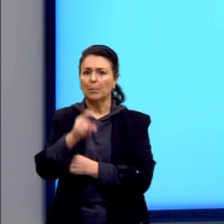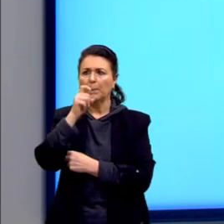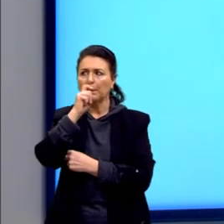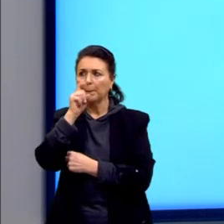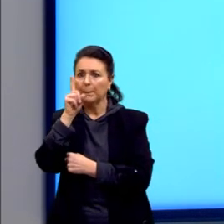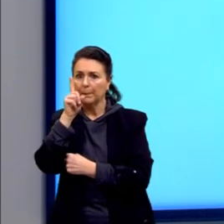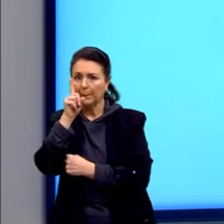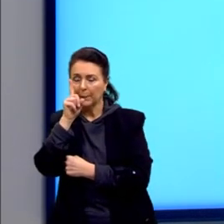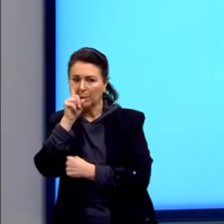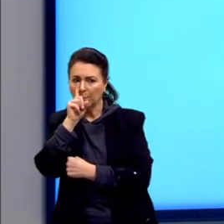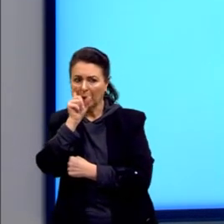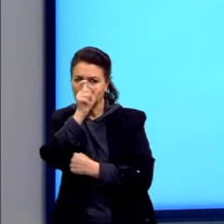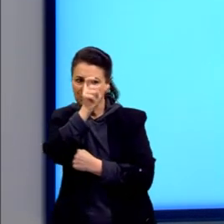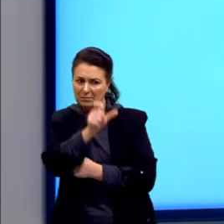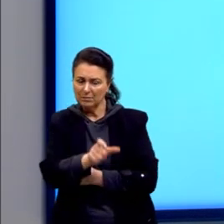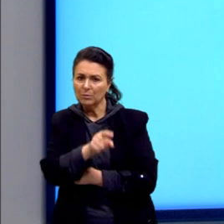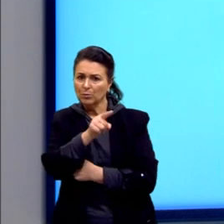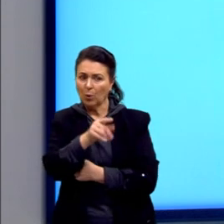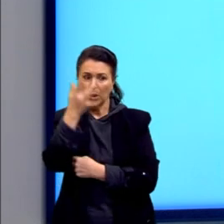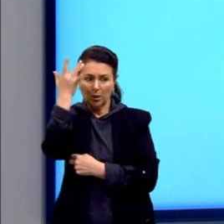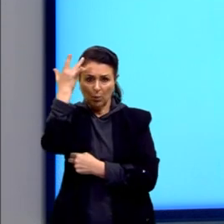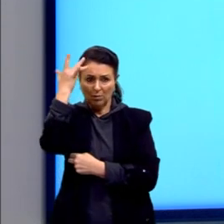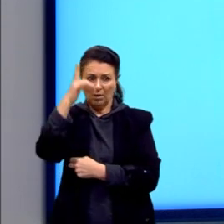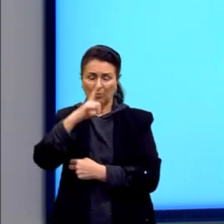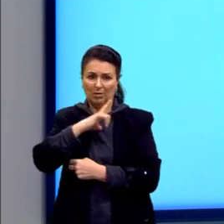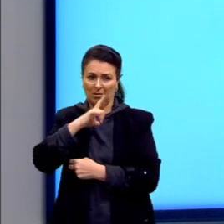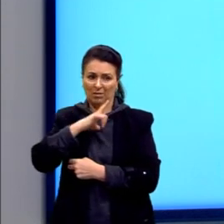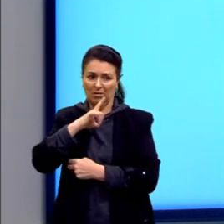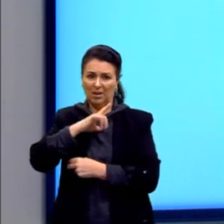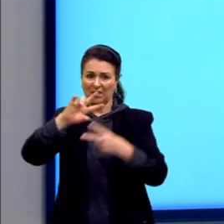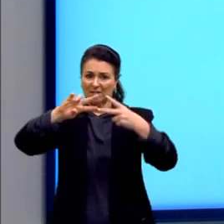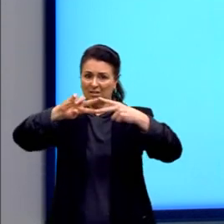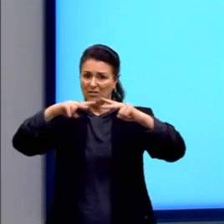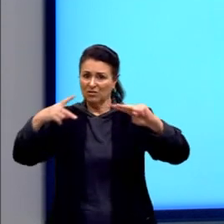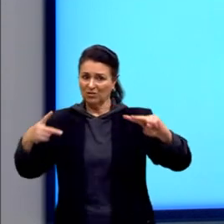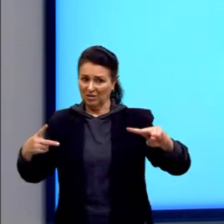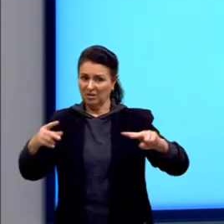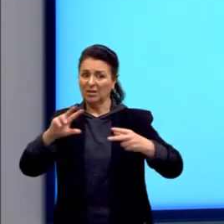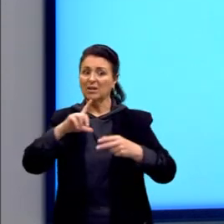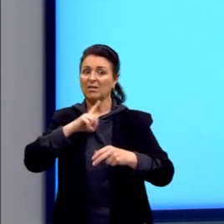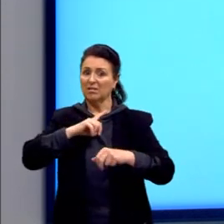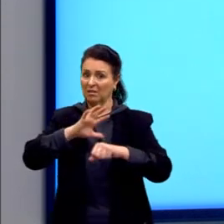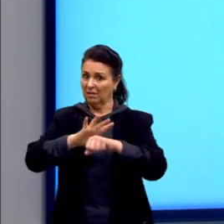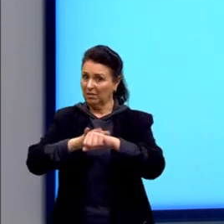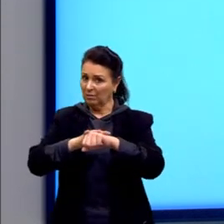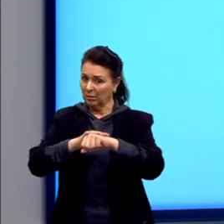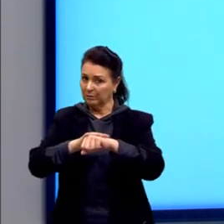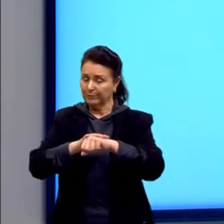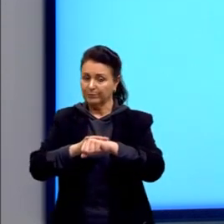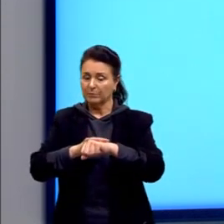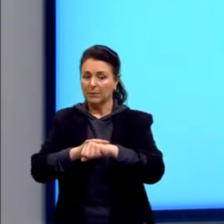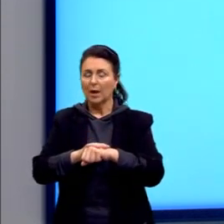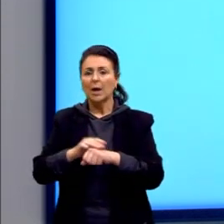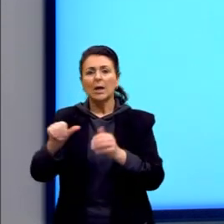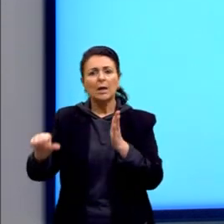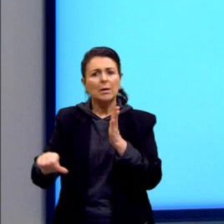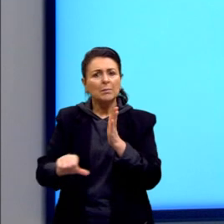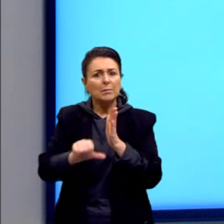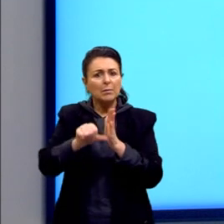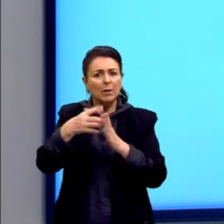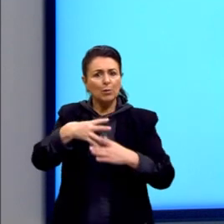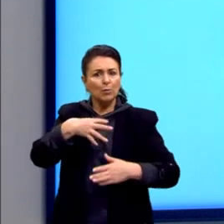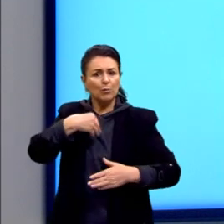pacientes podem não saber que são portadores dos genes da doença até o nascimento do primeiro